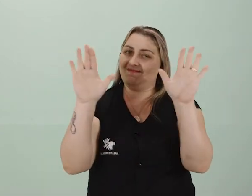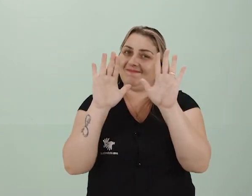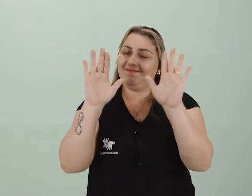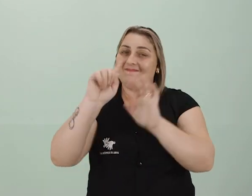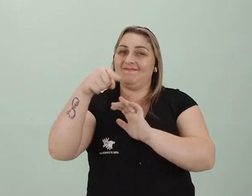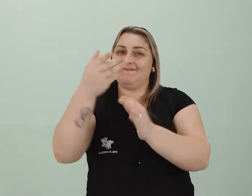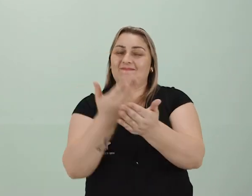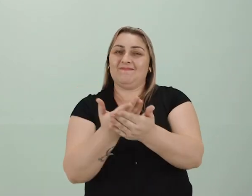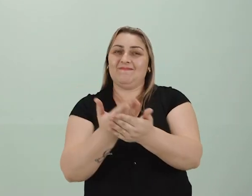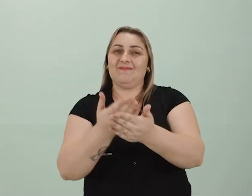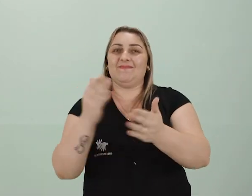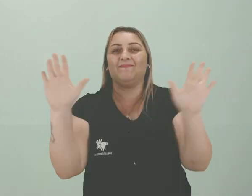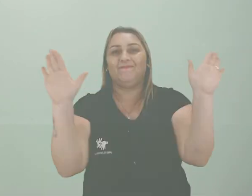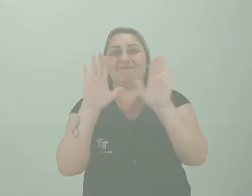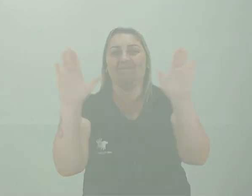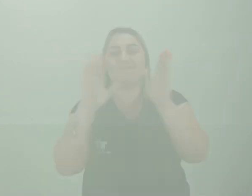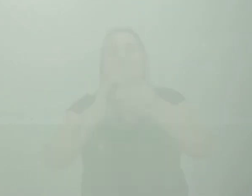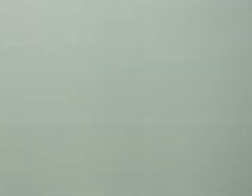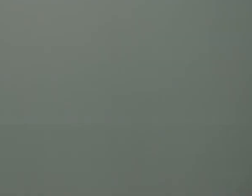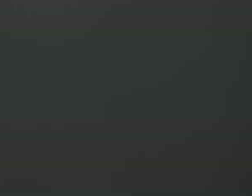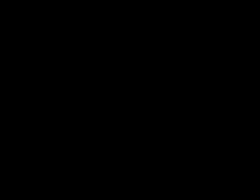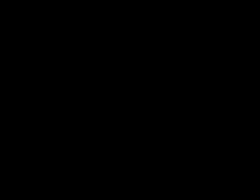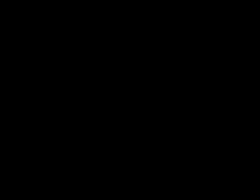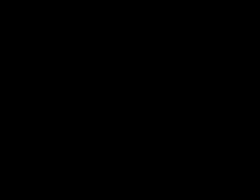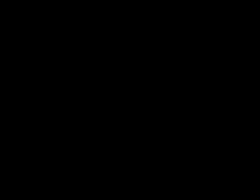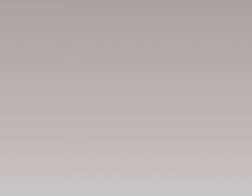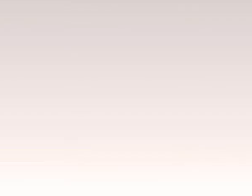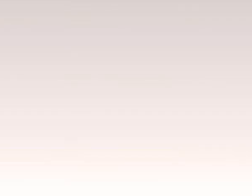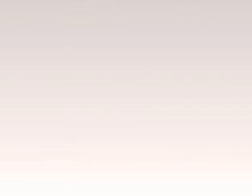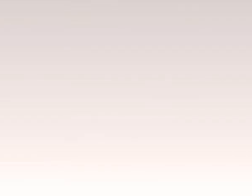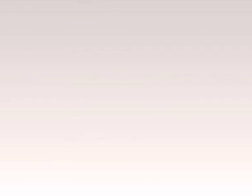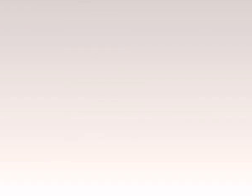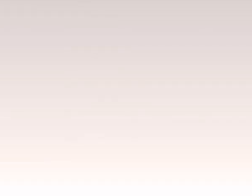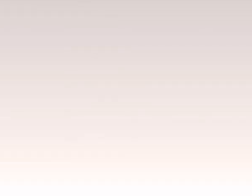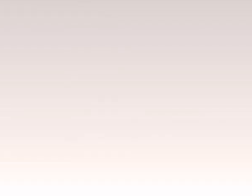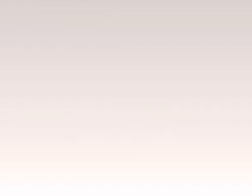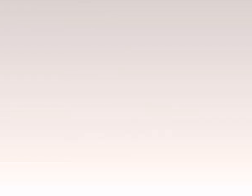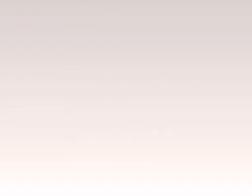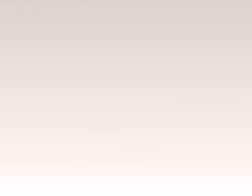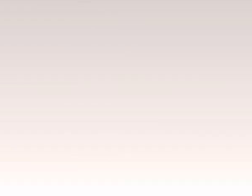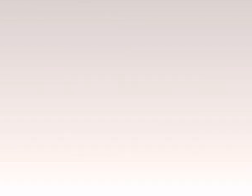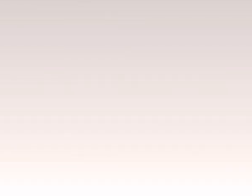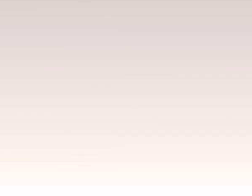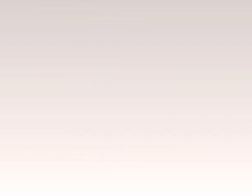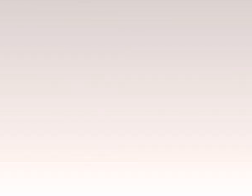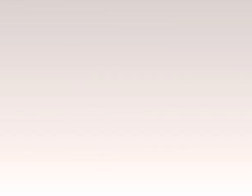gente se vê na próxima aula. Tchau, tchau. Tchau. Tchau.